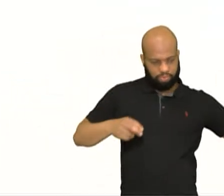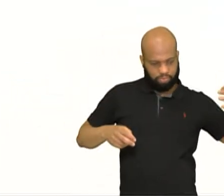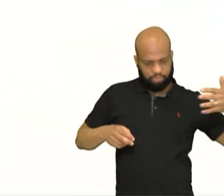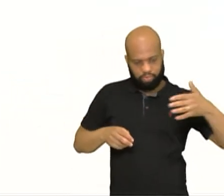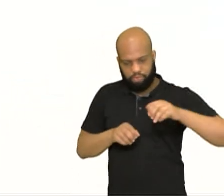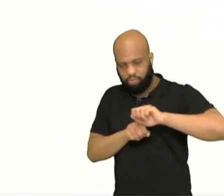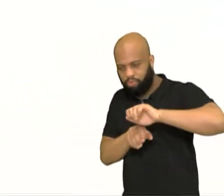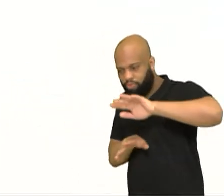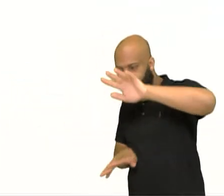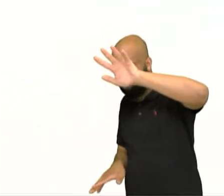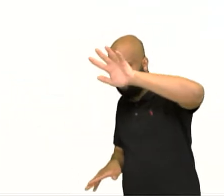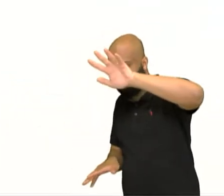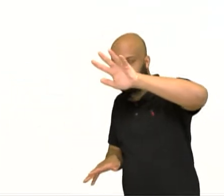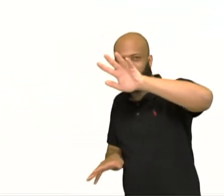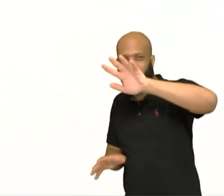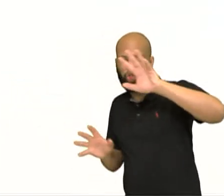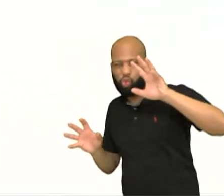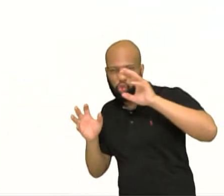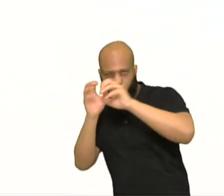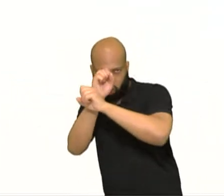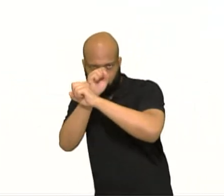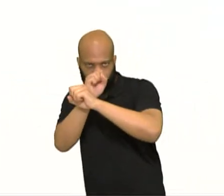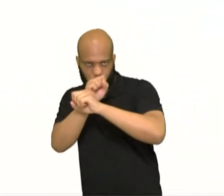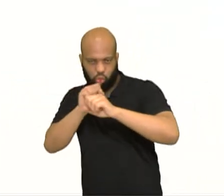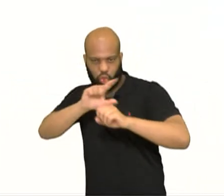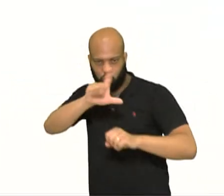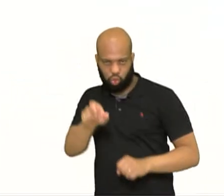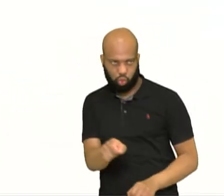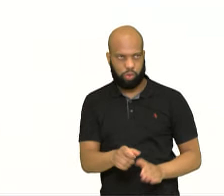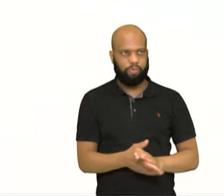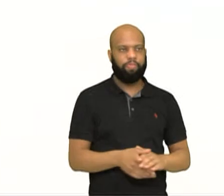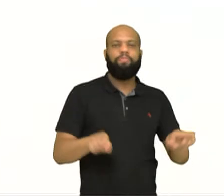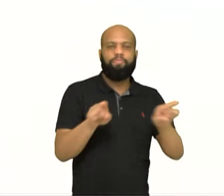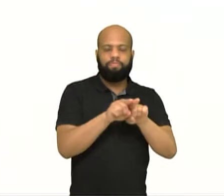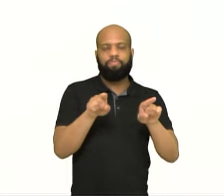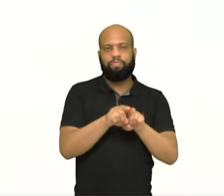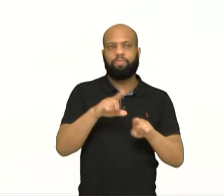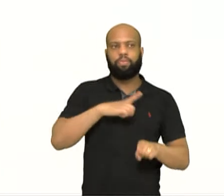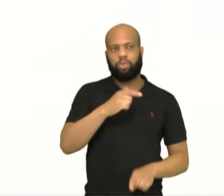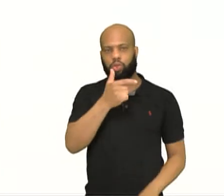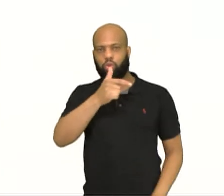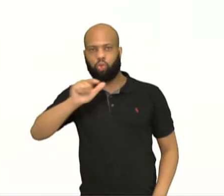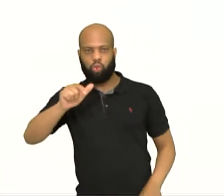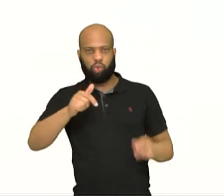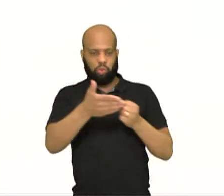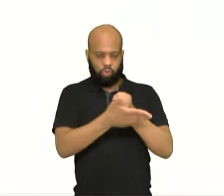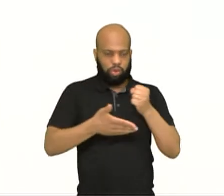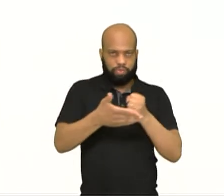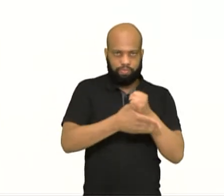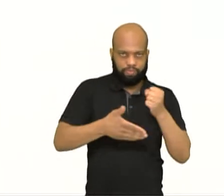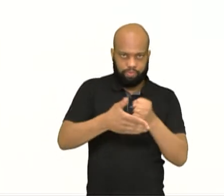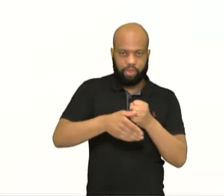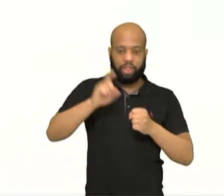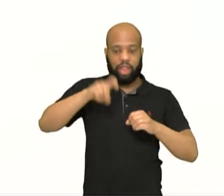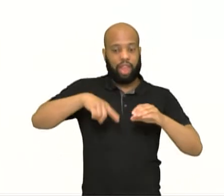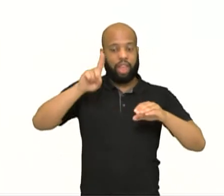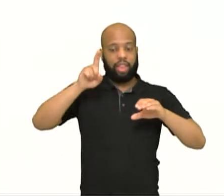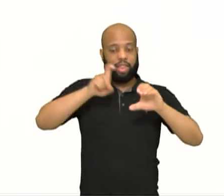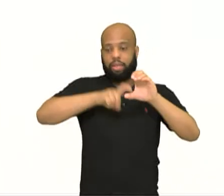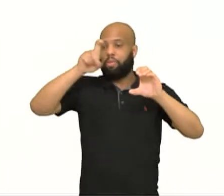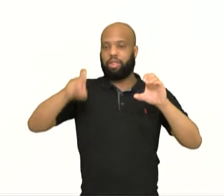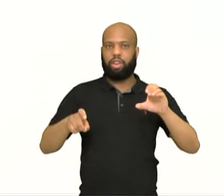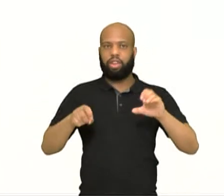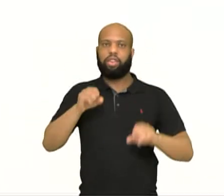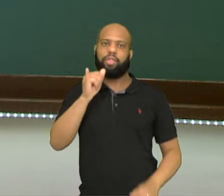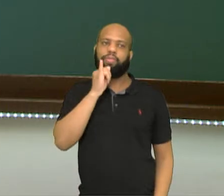princípio se chama independência dos raios de luz. Você sabia que se você passar um feixe de luz sobre o outro, não acontece